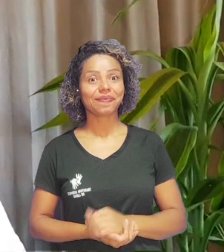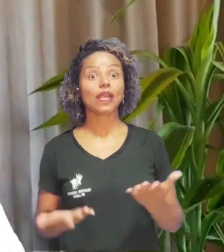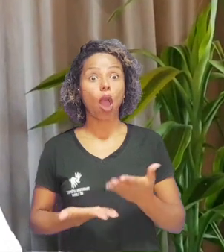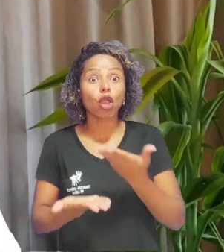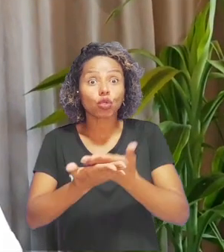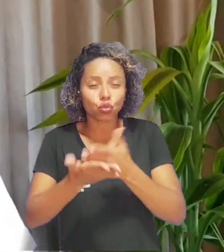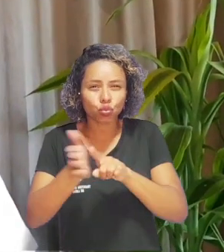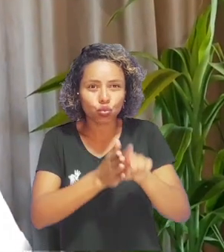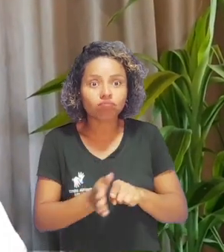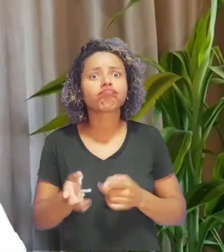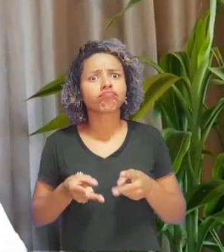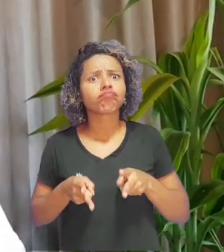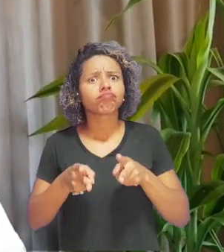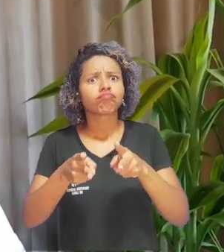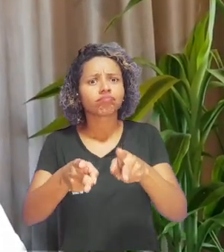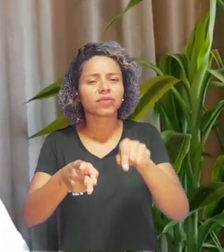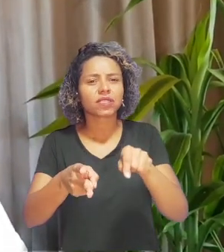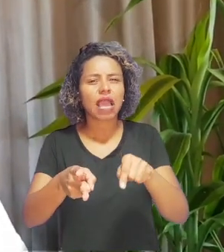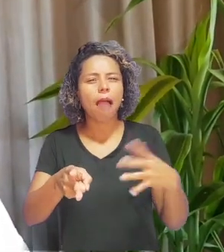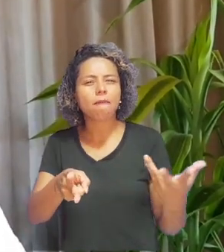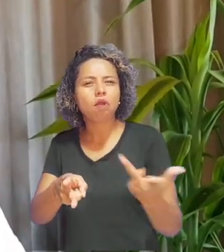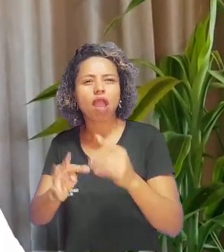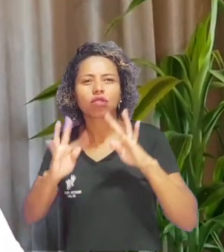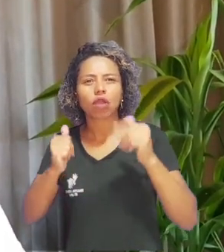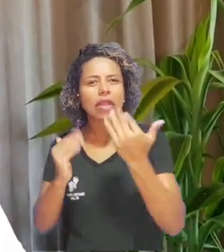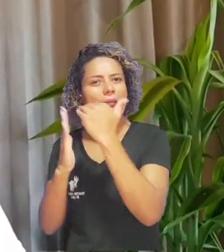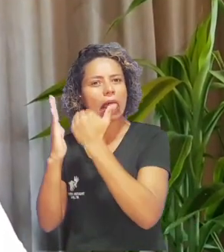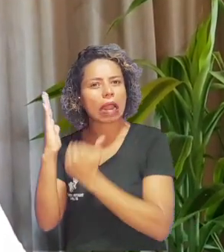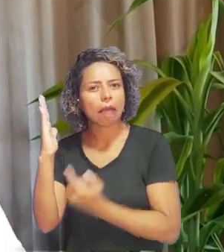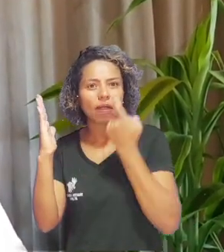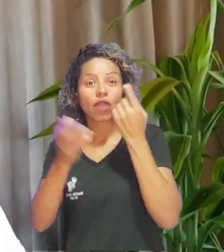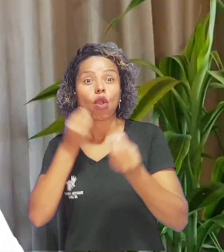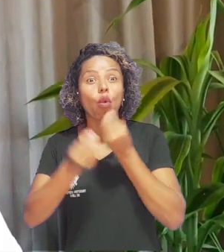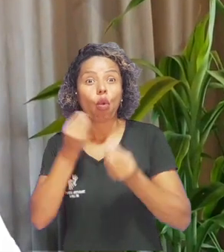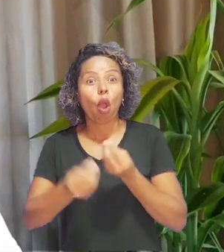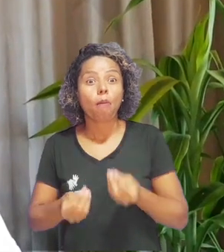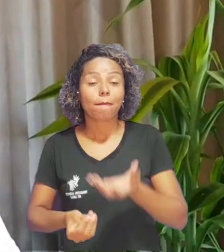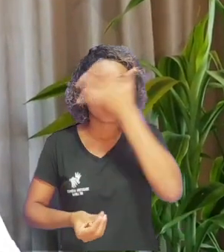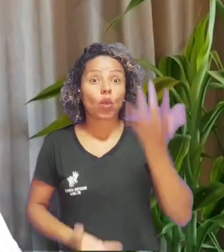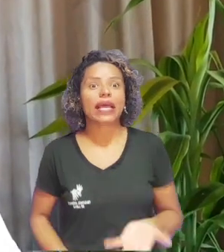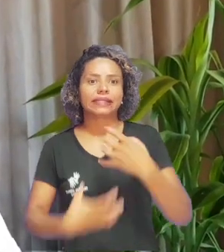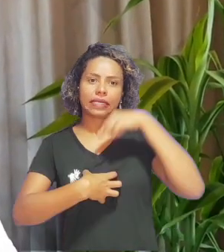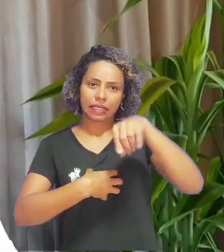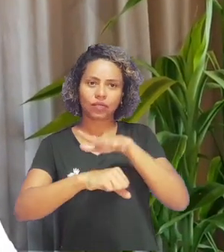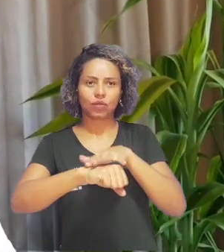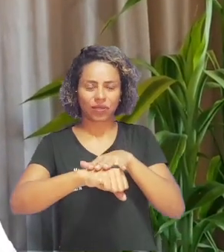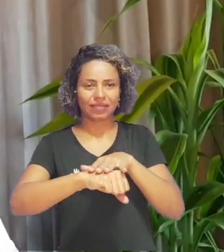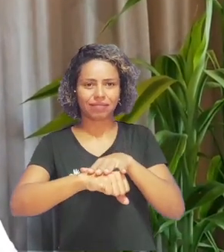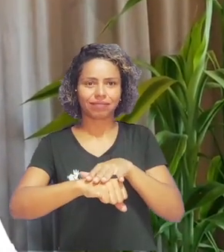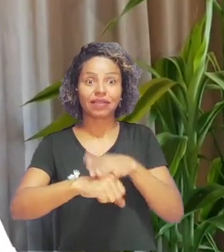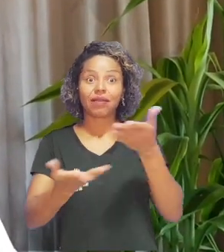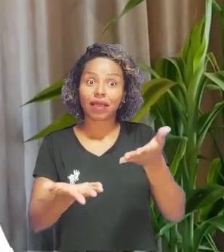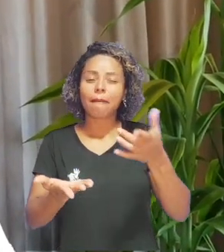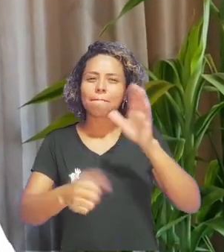O próximo passo do estudo agora é aprimorar o algoritmo que detecta os sinais subclínicos da doença. Para saber